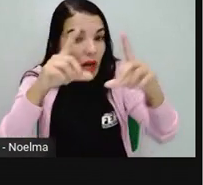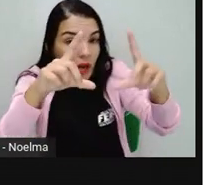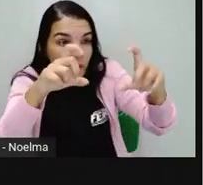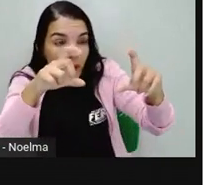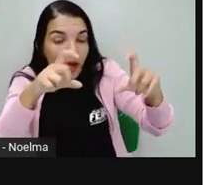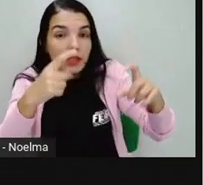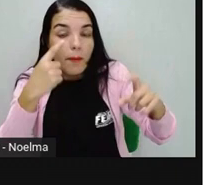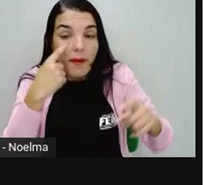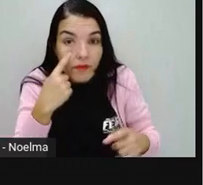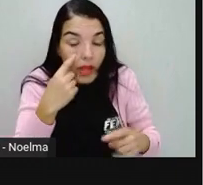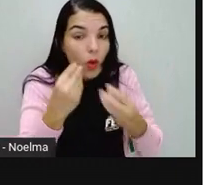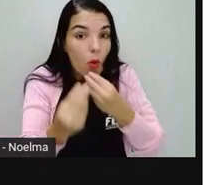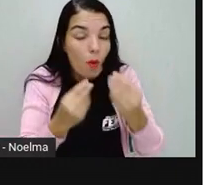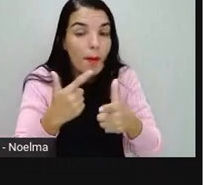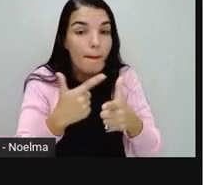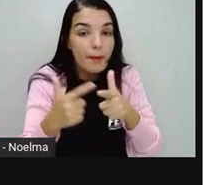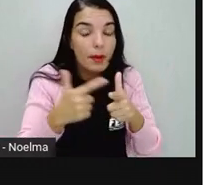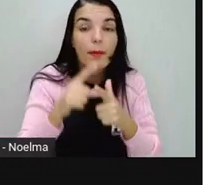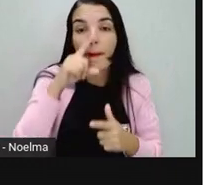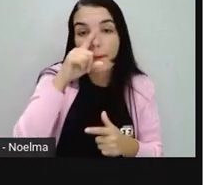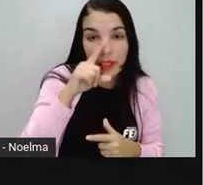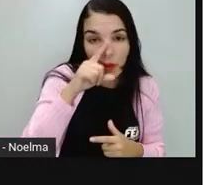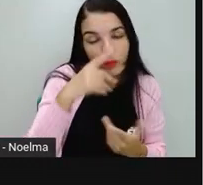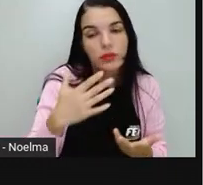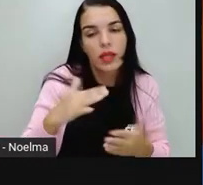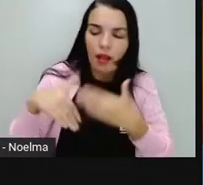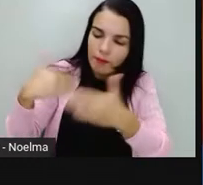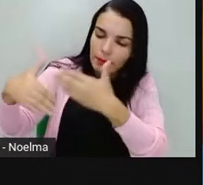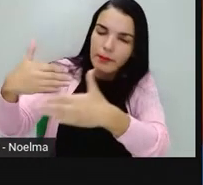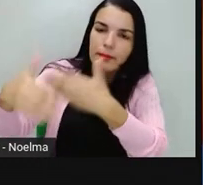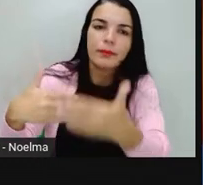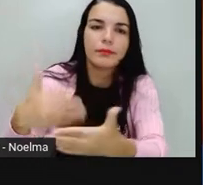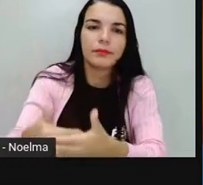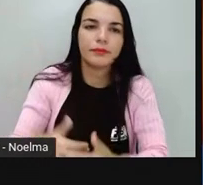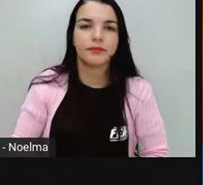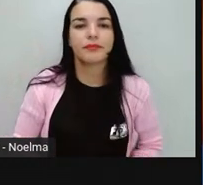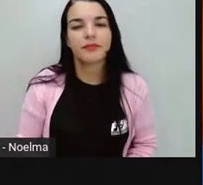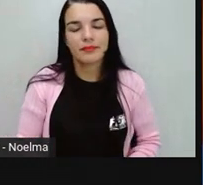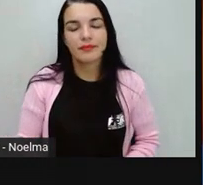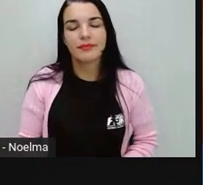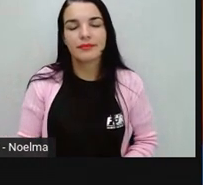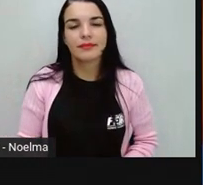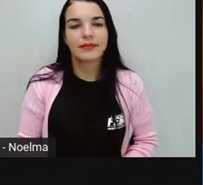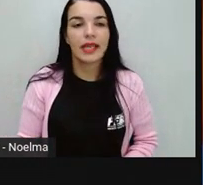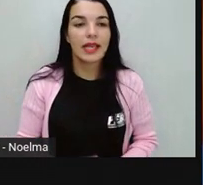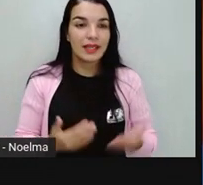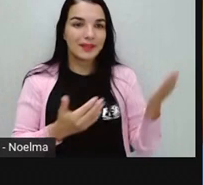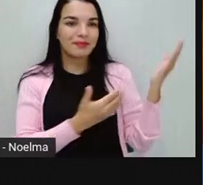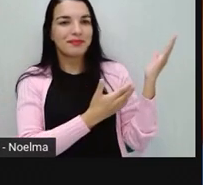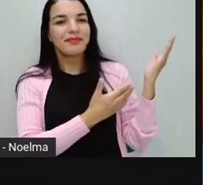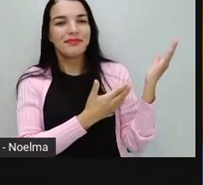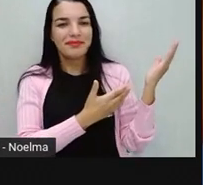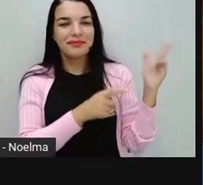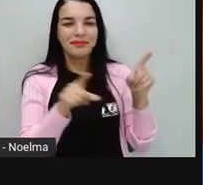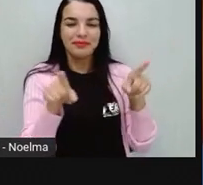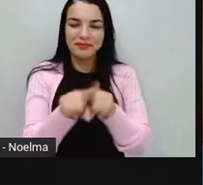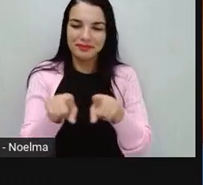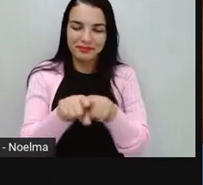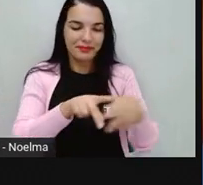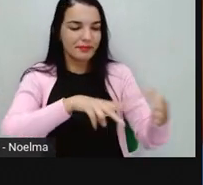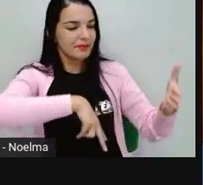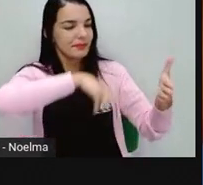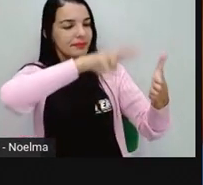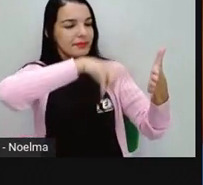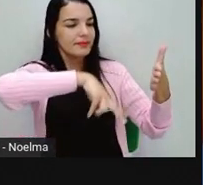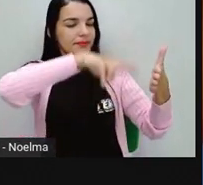da gravidade daquilo. E assim por diante. As leituras de imagem fazem parte da